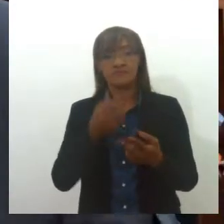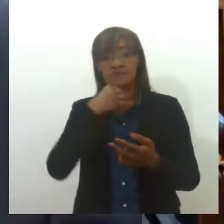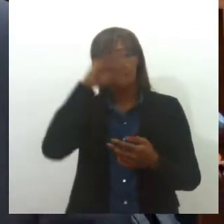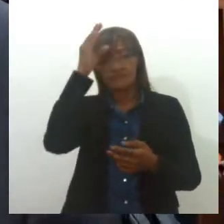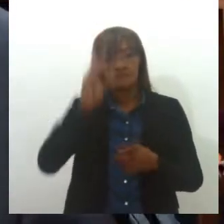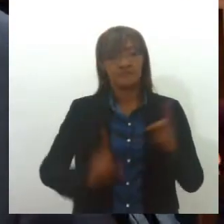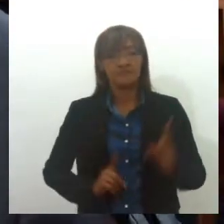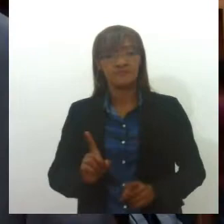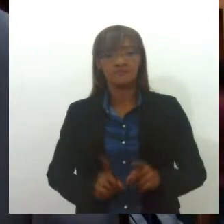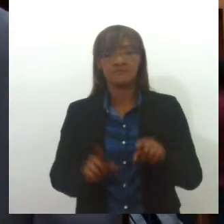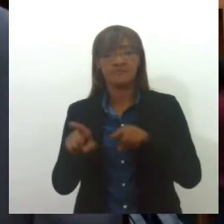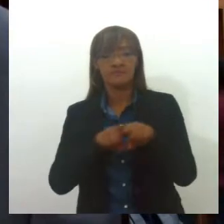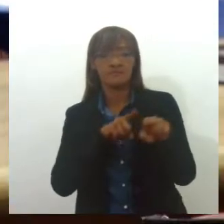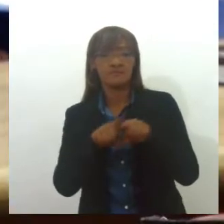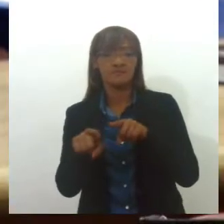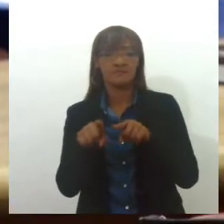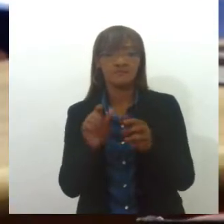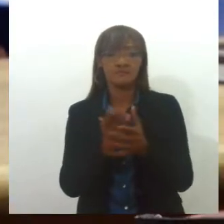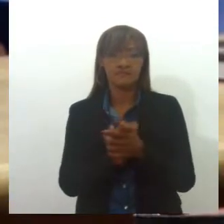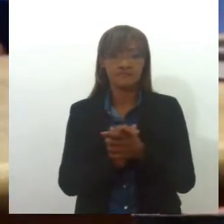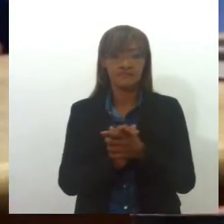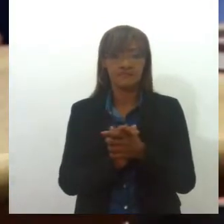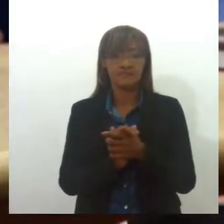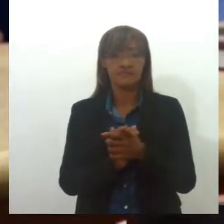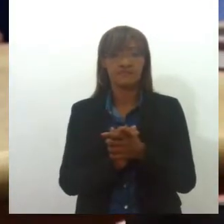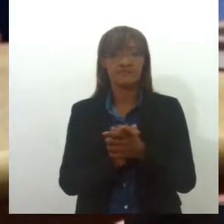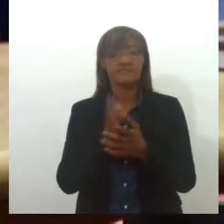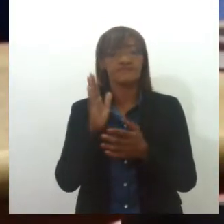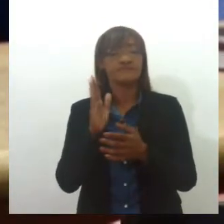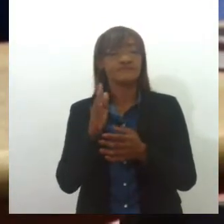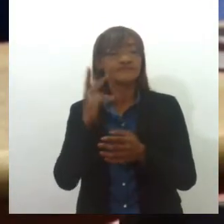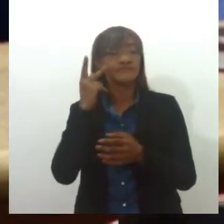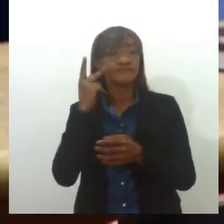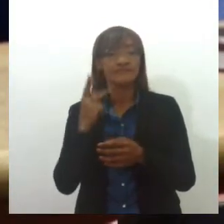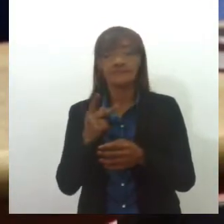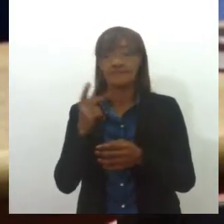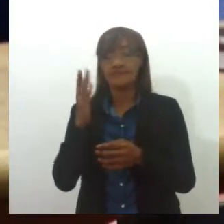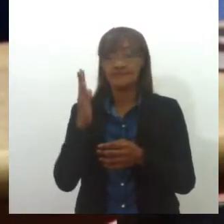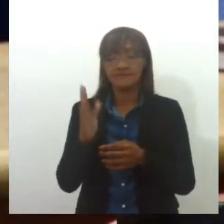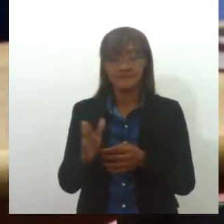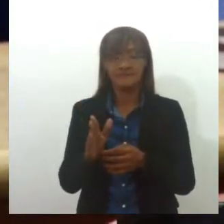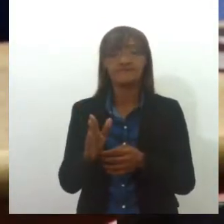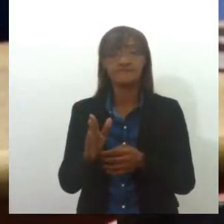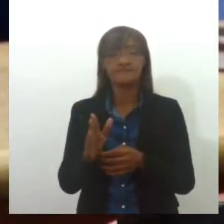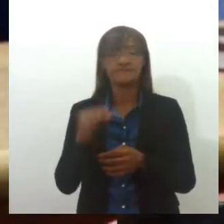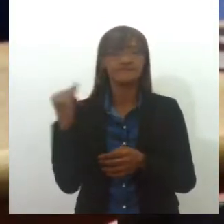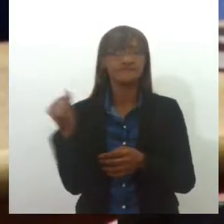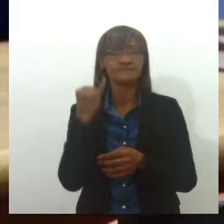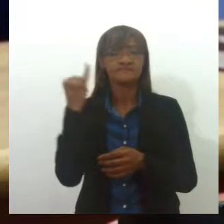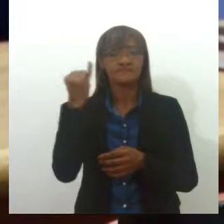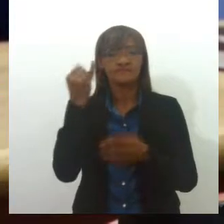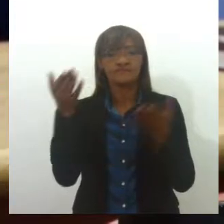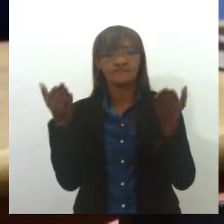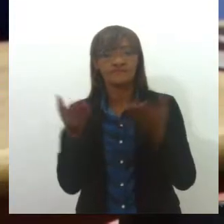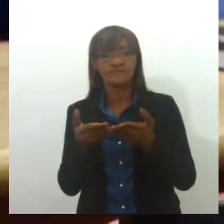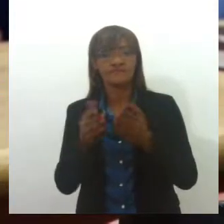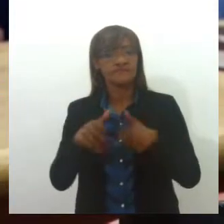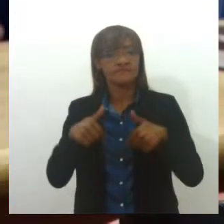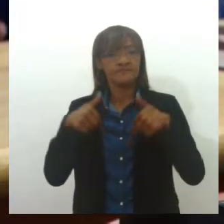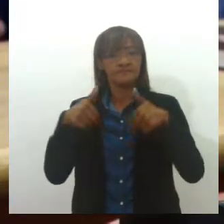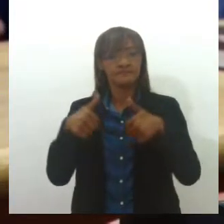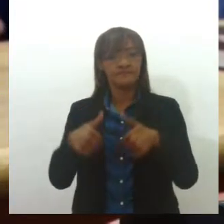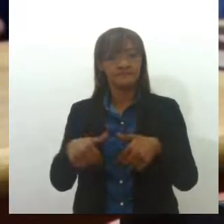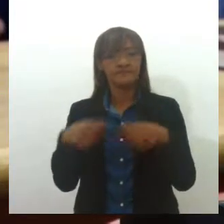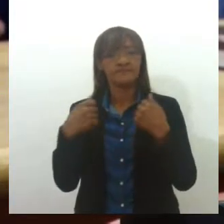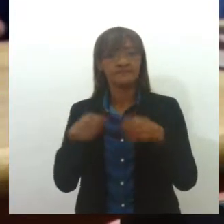primo, irmão, então isso preocupa. Para a promotora de justiça, a audiência traz reflexões importantes sobre uma luta que precisa ser